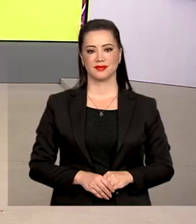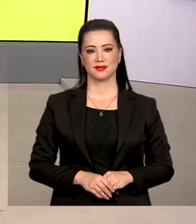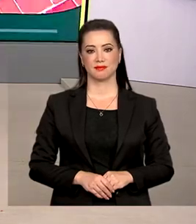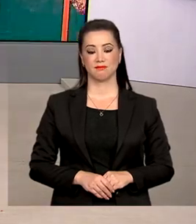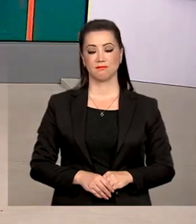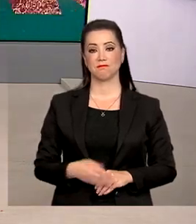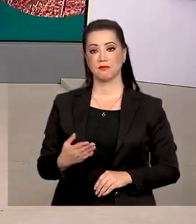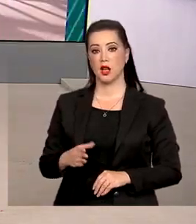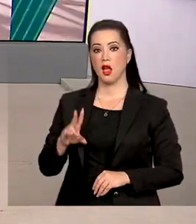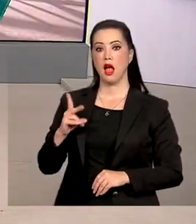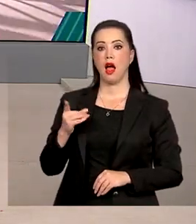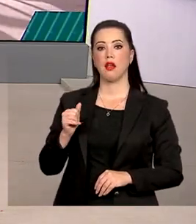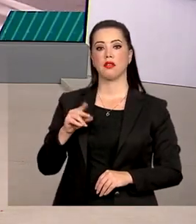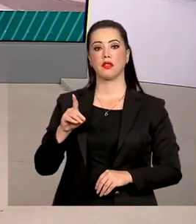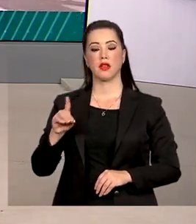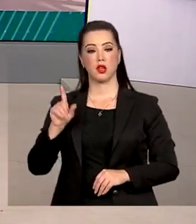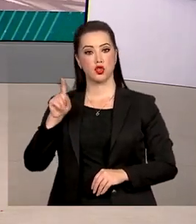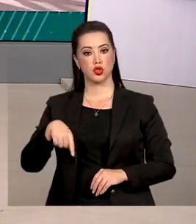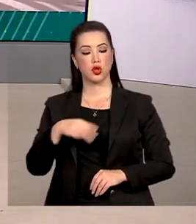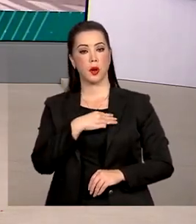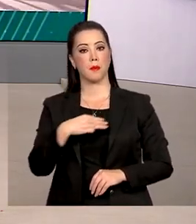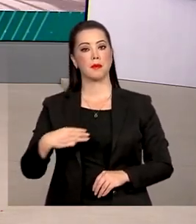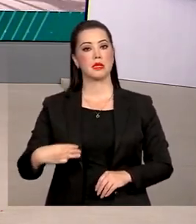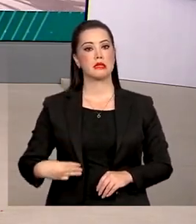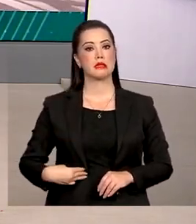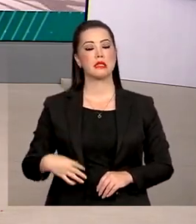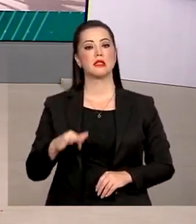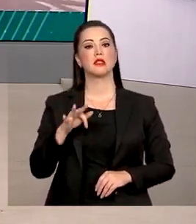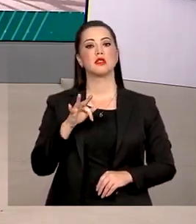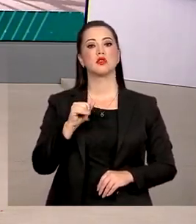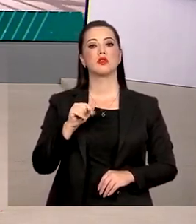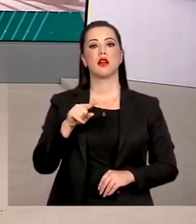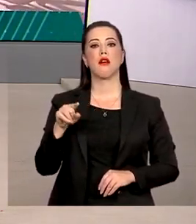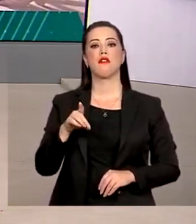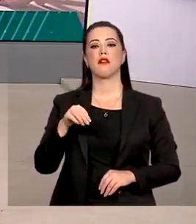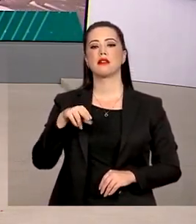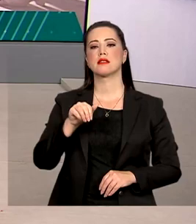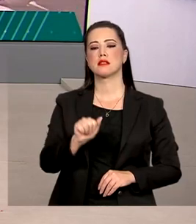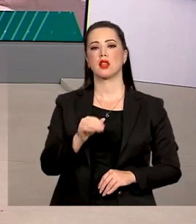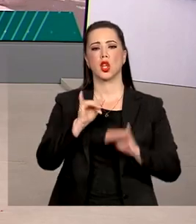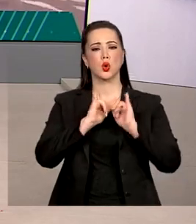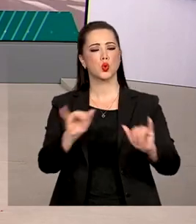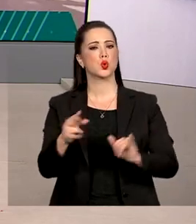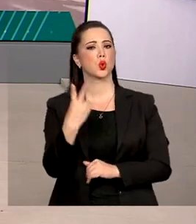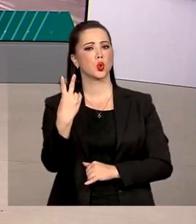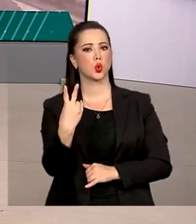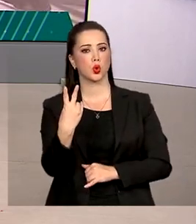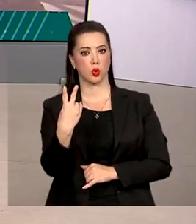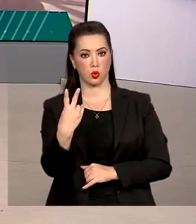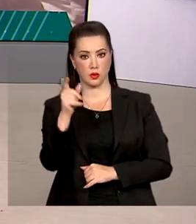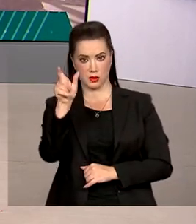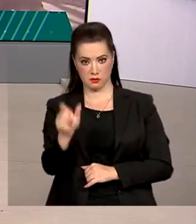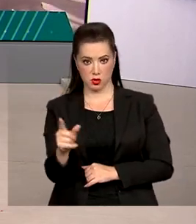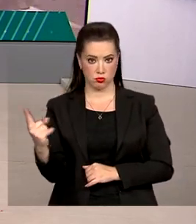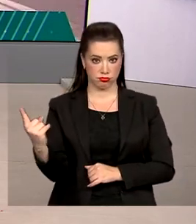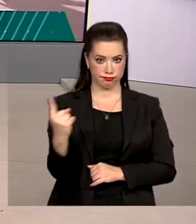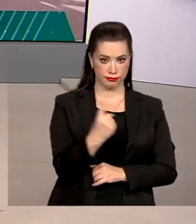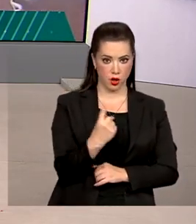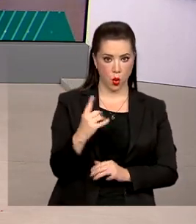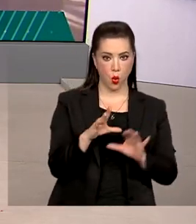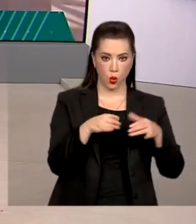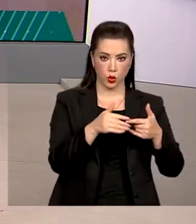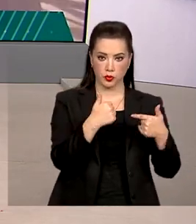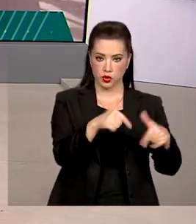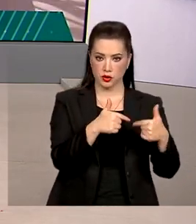Fernando Haddad, que será ministro da Fazenda, anunciou mais duas integrantes da equipe. Tatiana Rosito, diplomata de carreira,